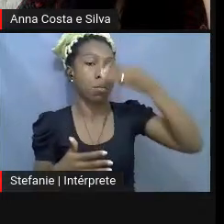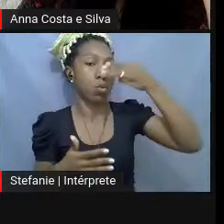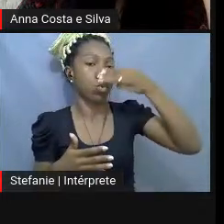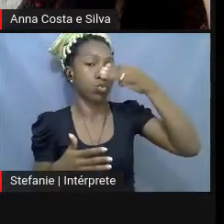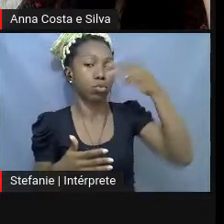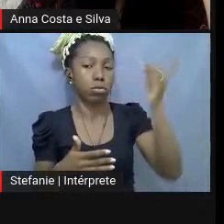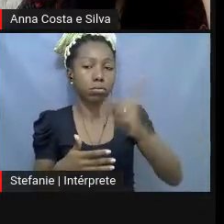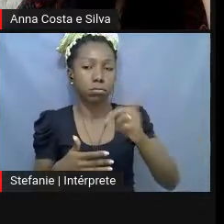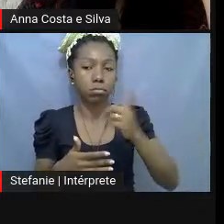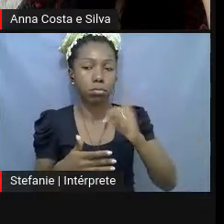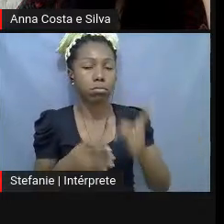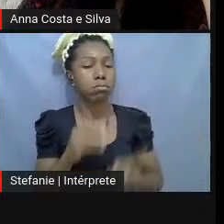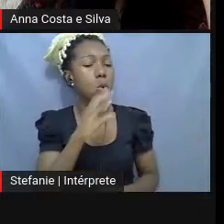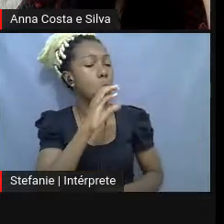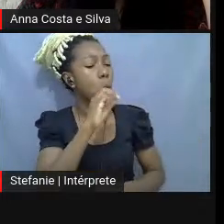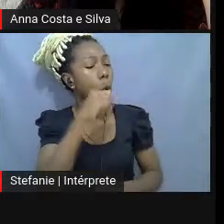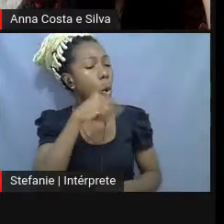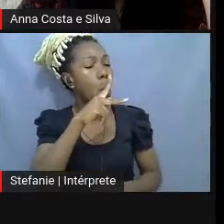Companhia? É.